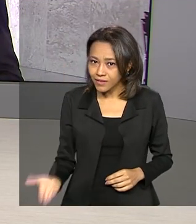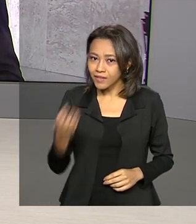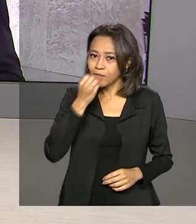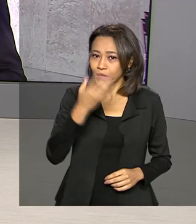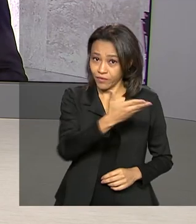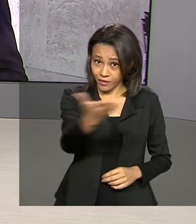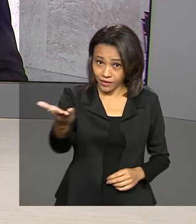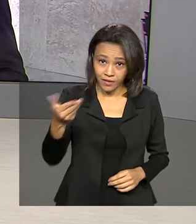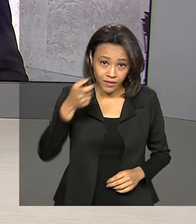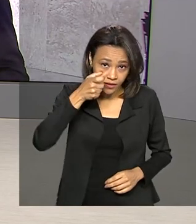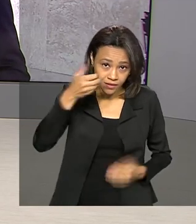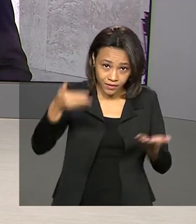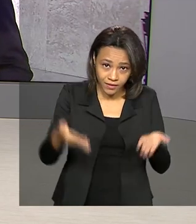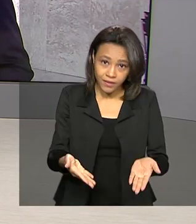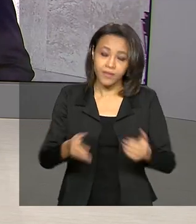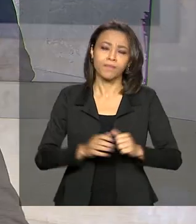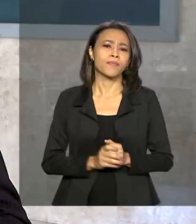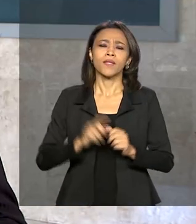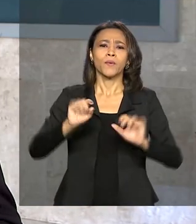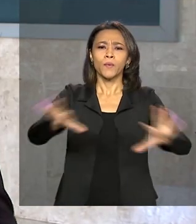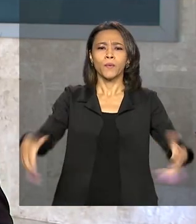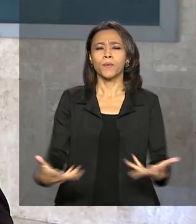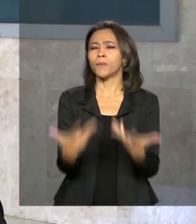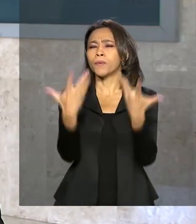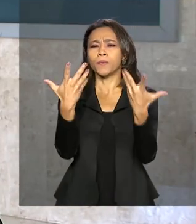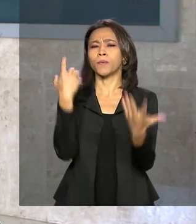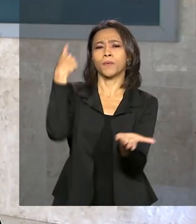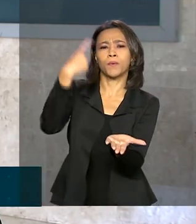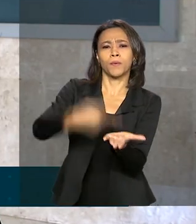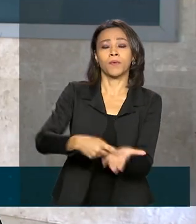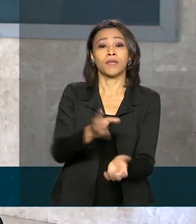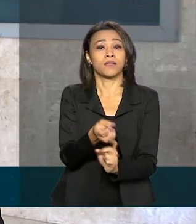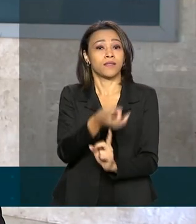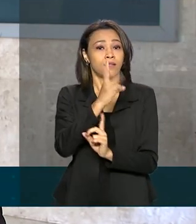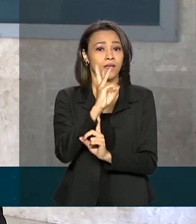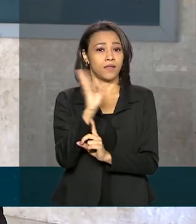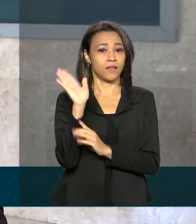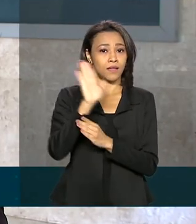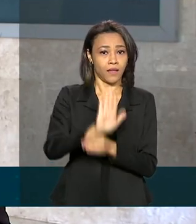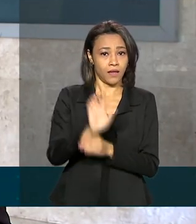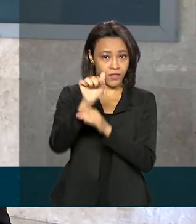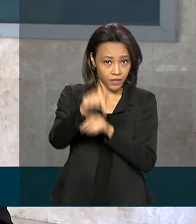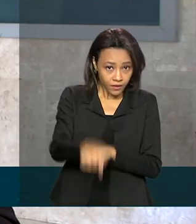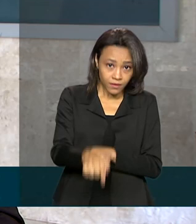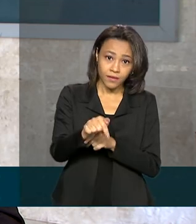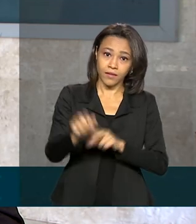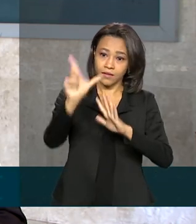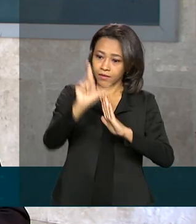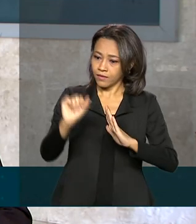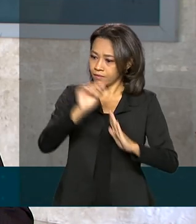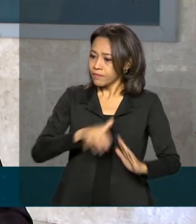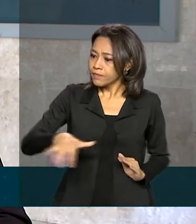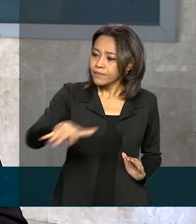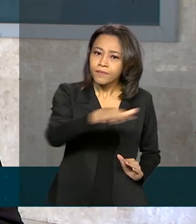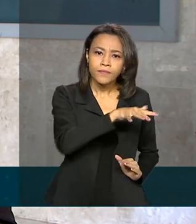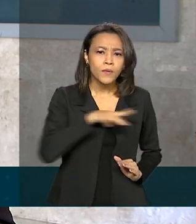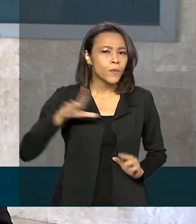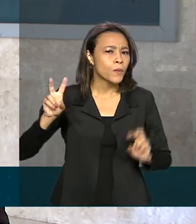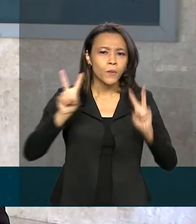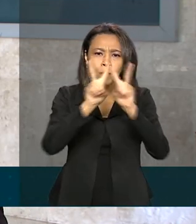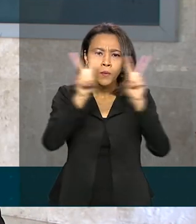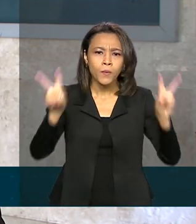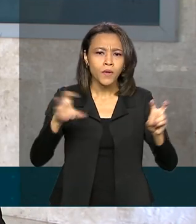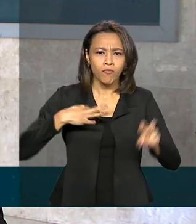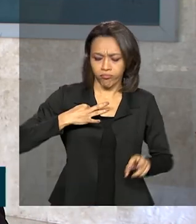nos acompanham. Essa solenidade está marcada para as três horas da tarde aqui no Palácio do Planalto. E esse é um tema que é tratado com